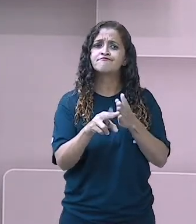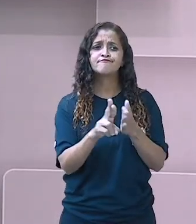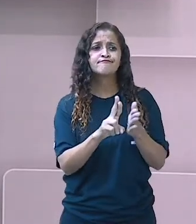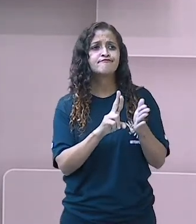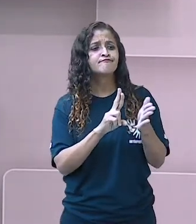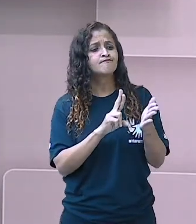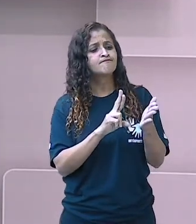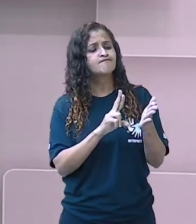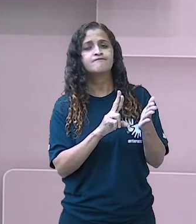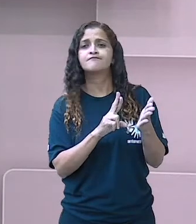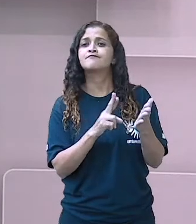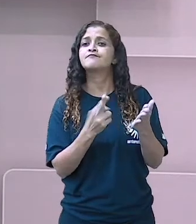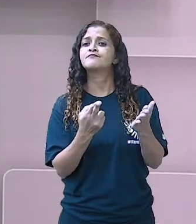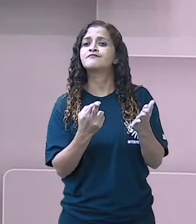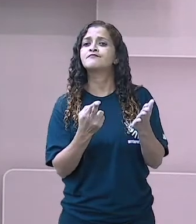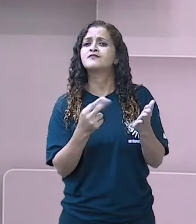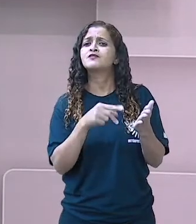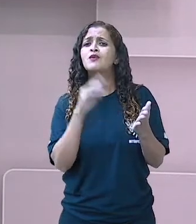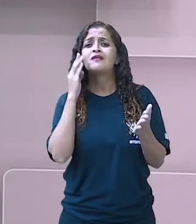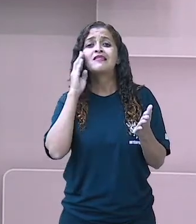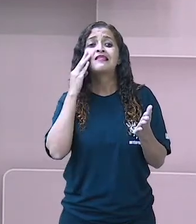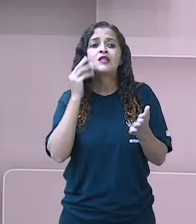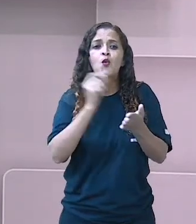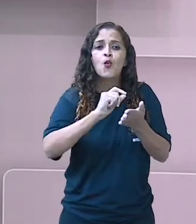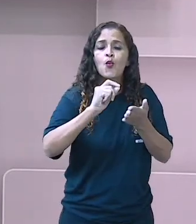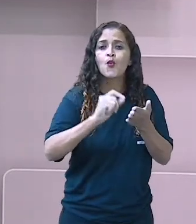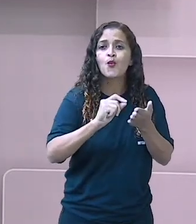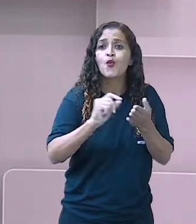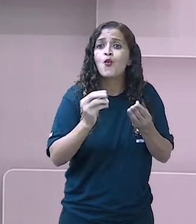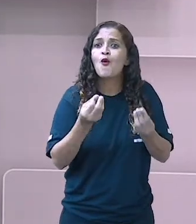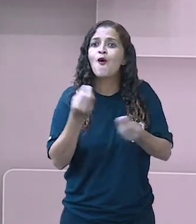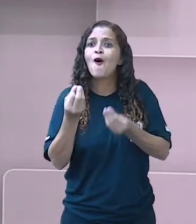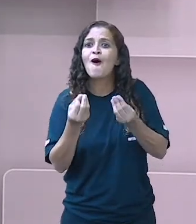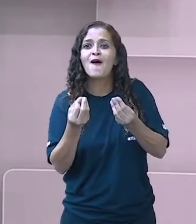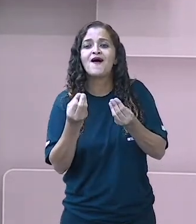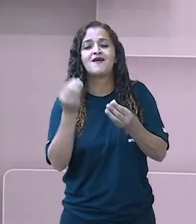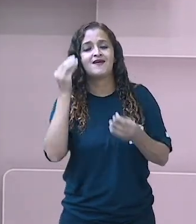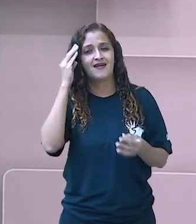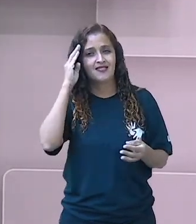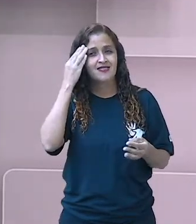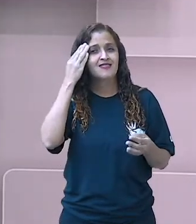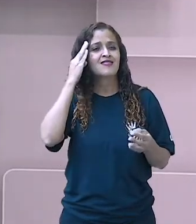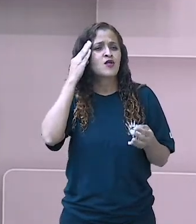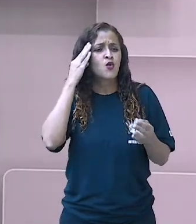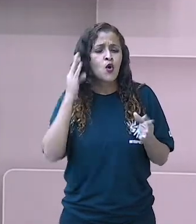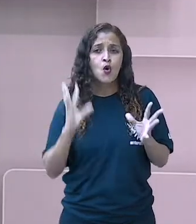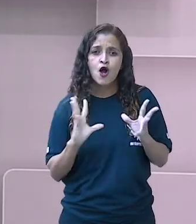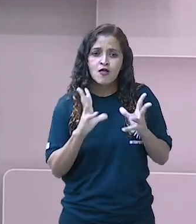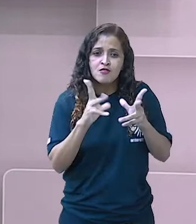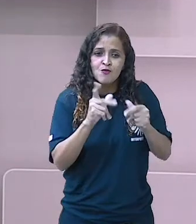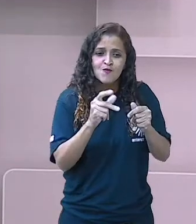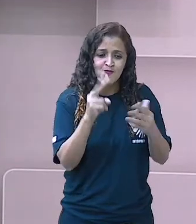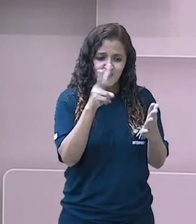escrito, como que você vai interpretar? Então, tudo, tudo que você lê, você tem que entender. E para você